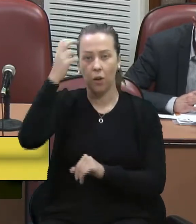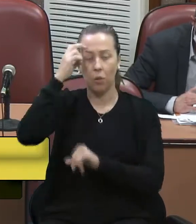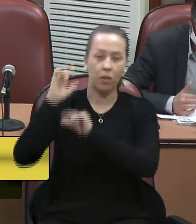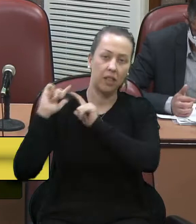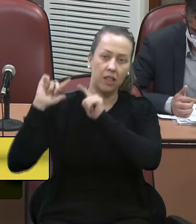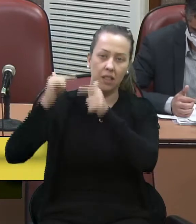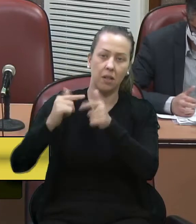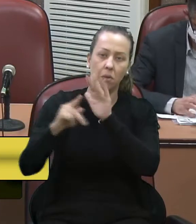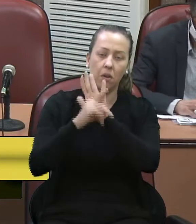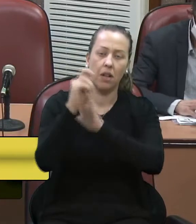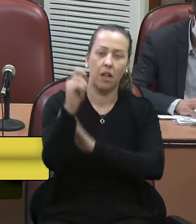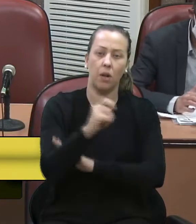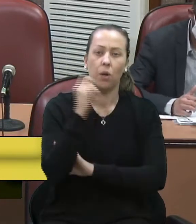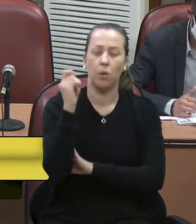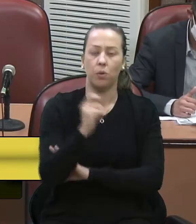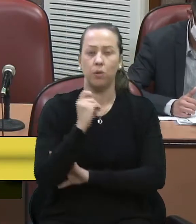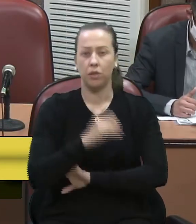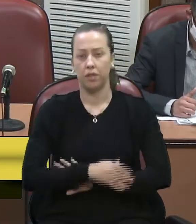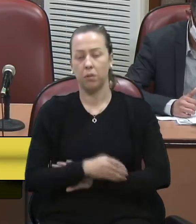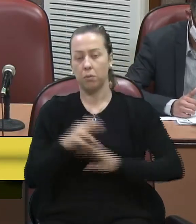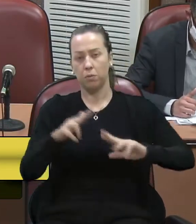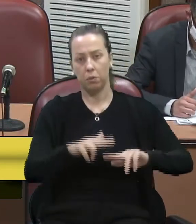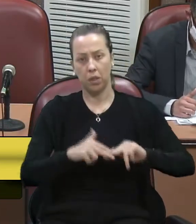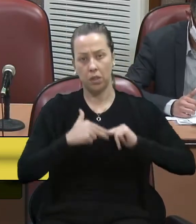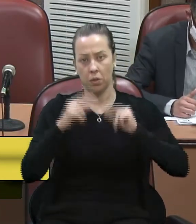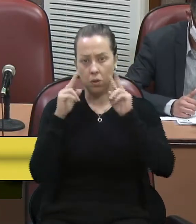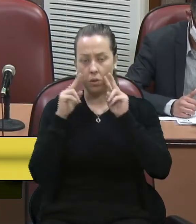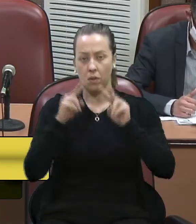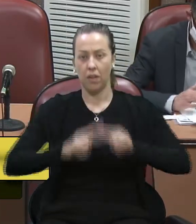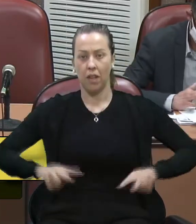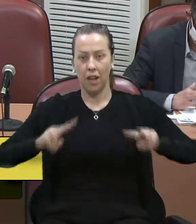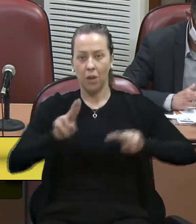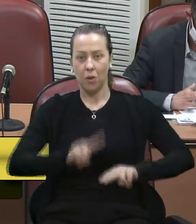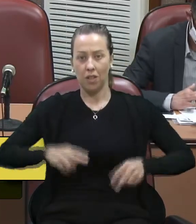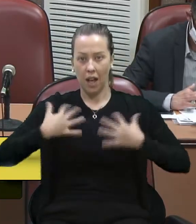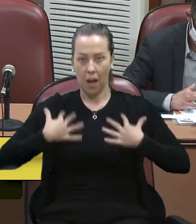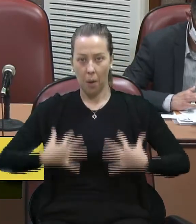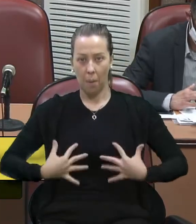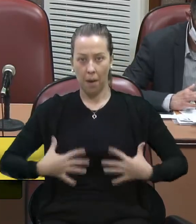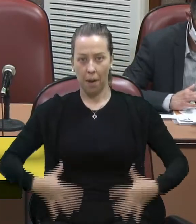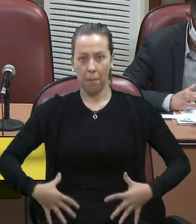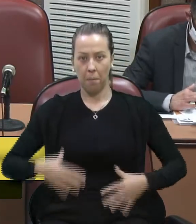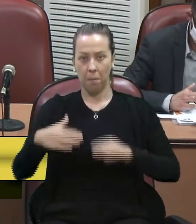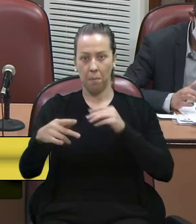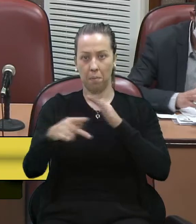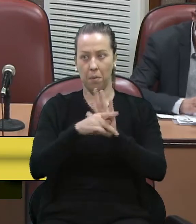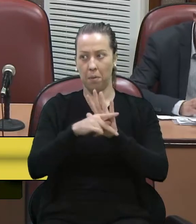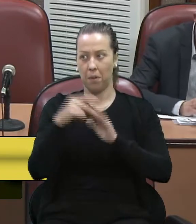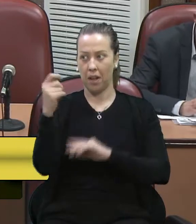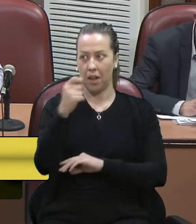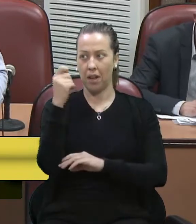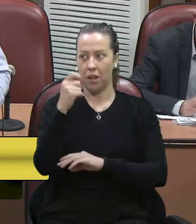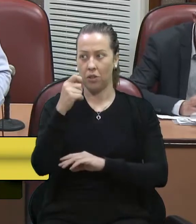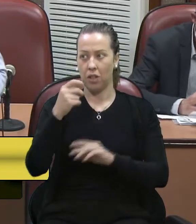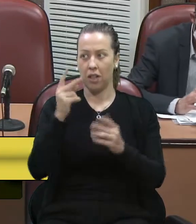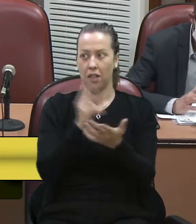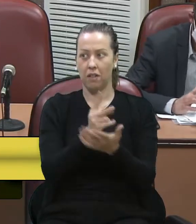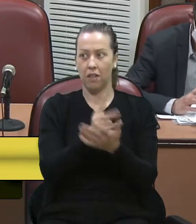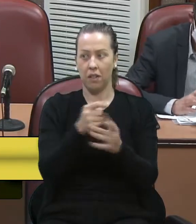gaúcha. Então o gesto de virmos puxados, e vamos continuar nesse mês,